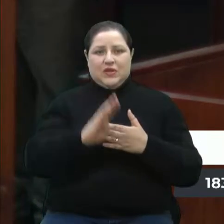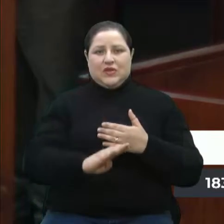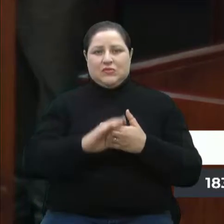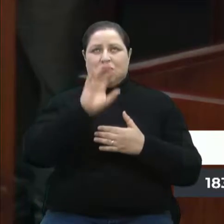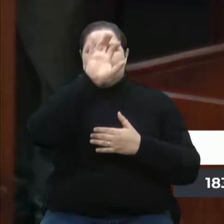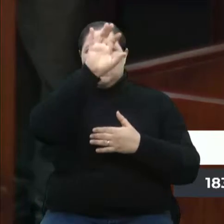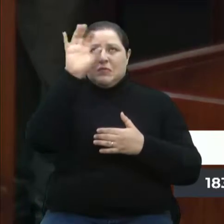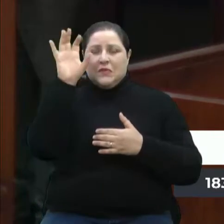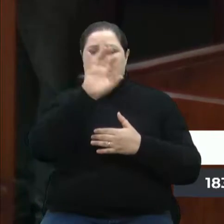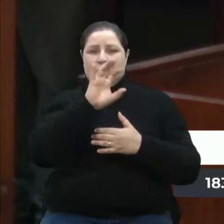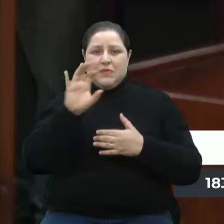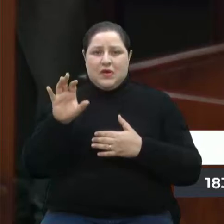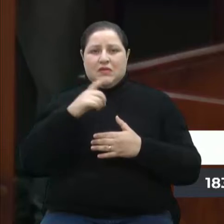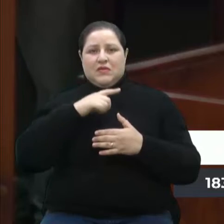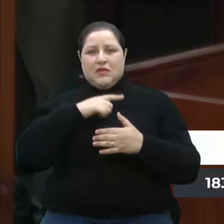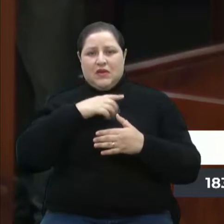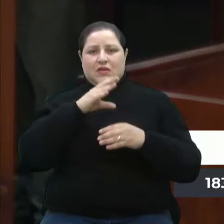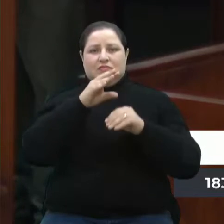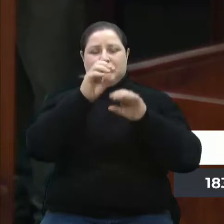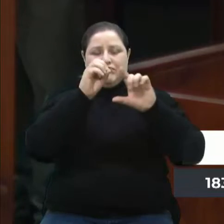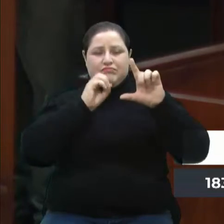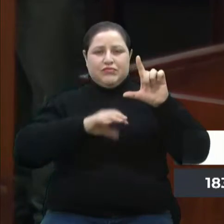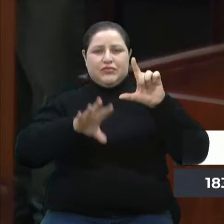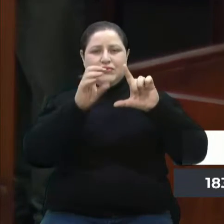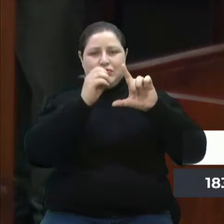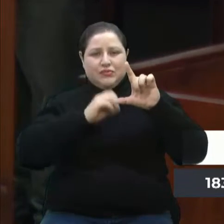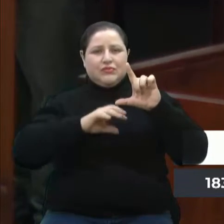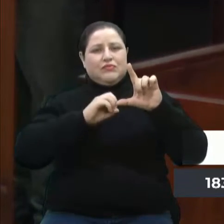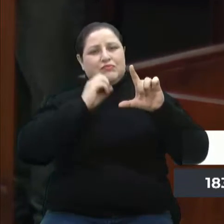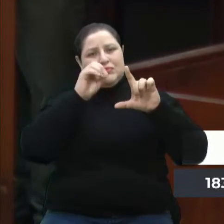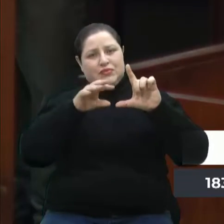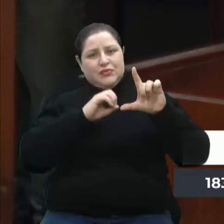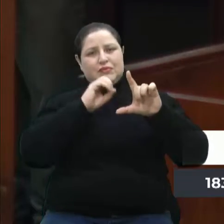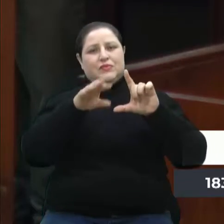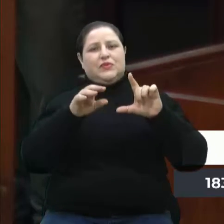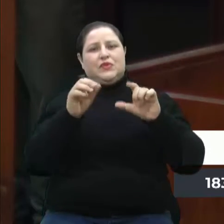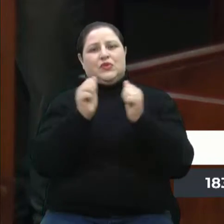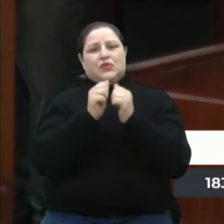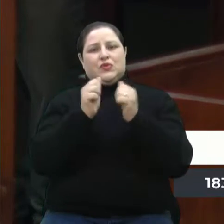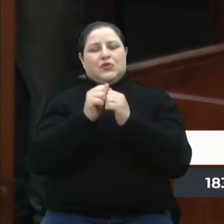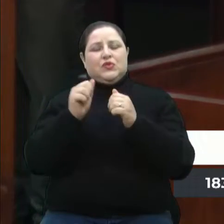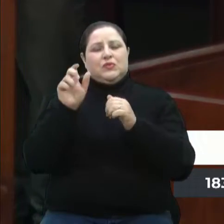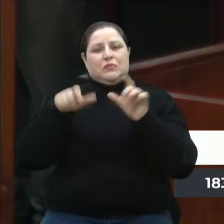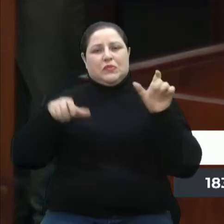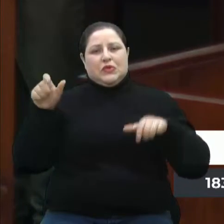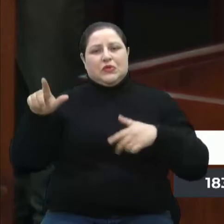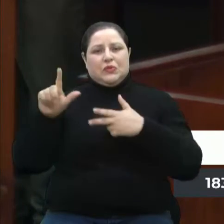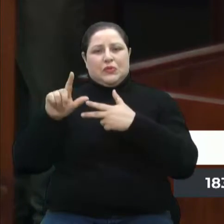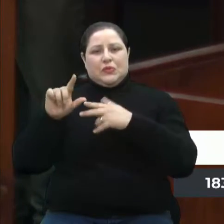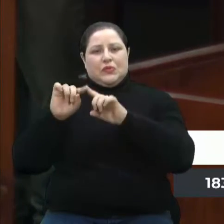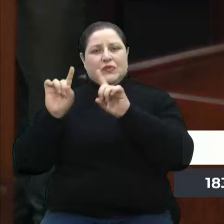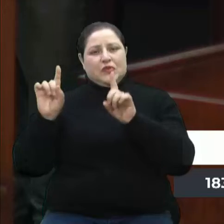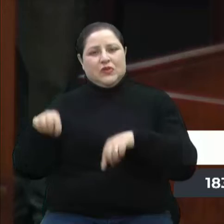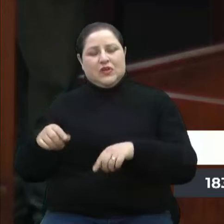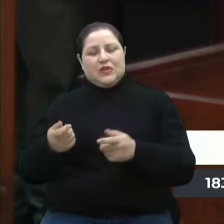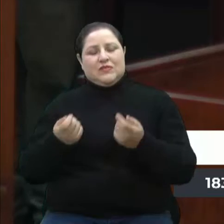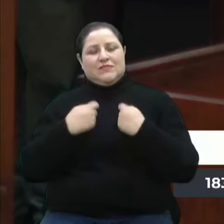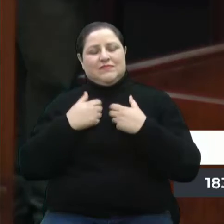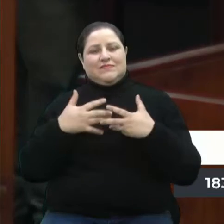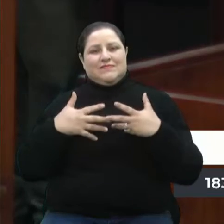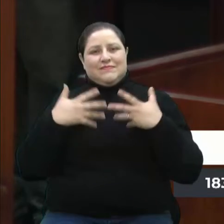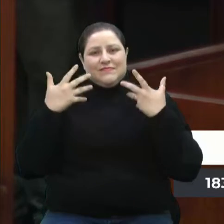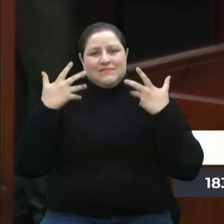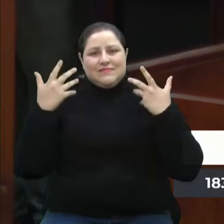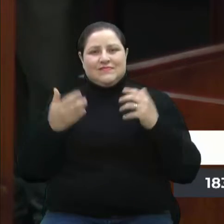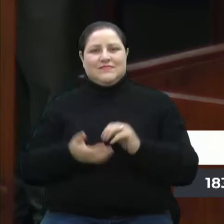estão compartilhando o material em seus portais, com os parlamentares e também com os servidores, o que nos enche de alegria.